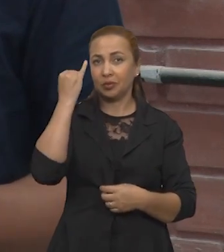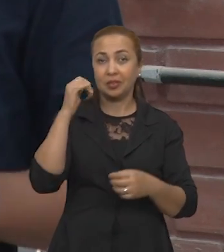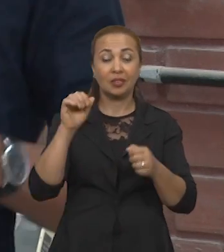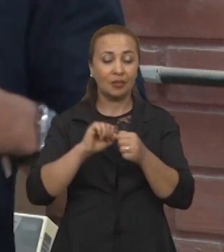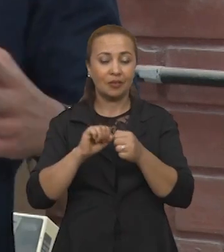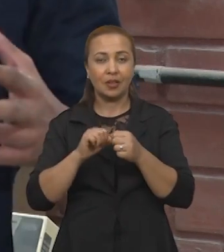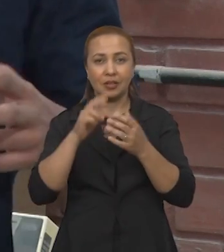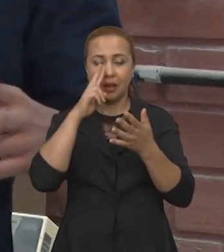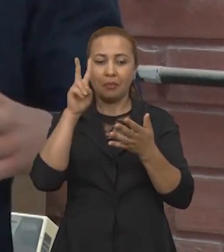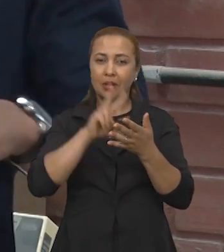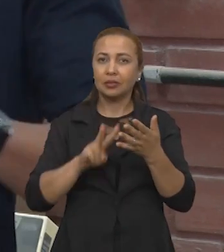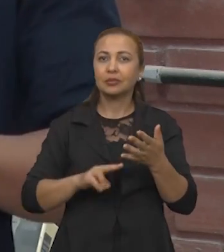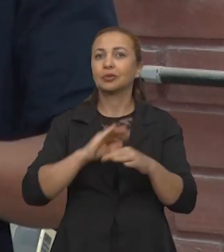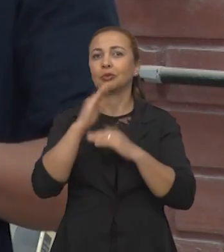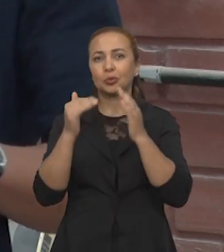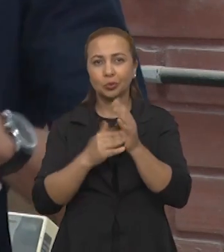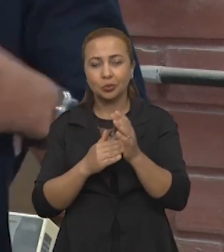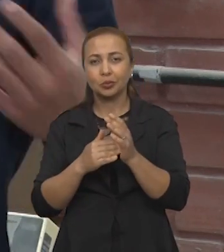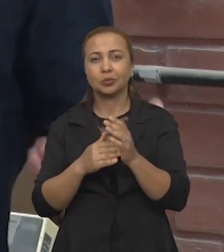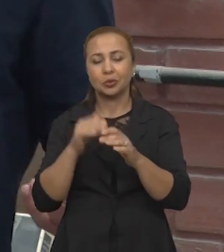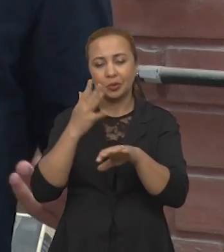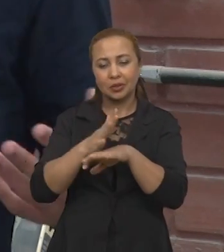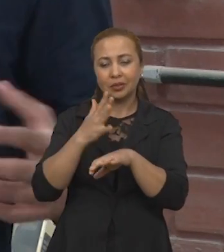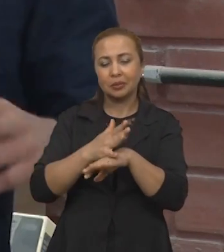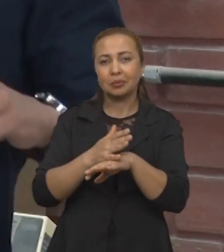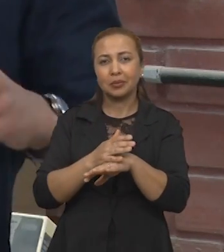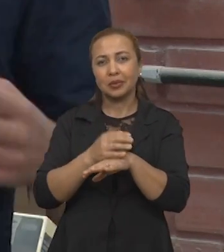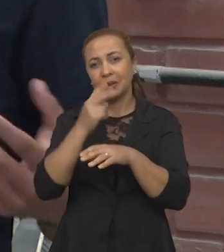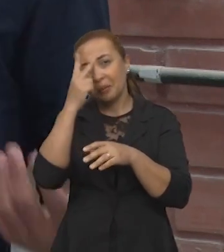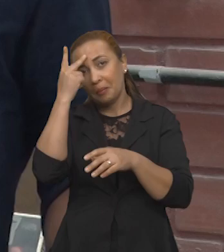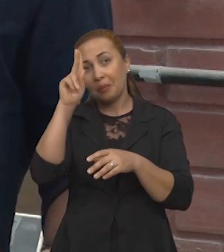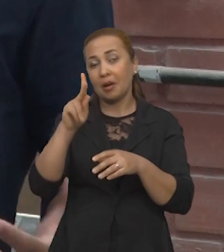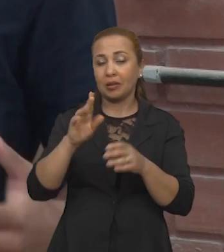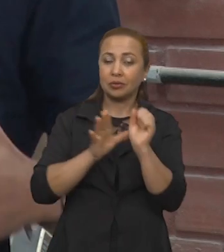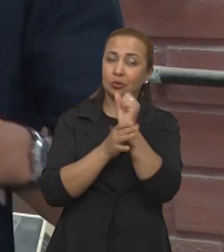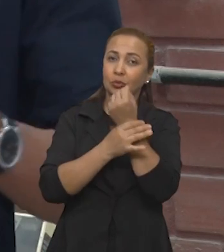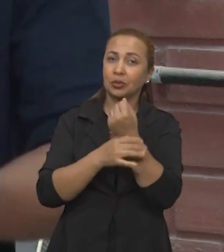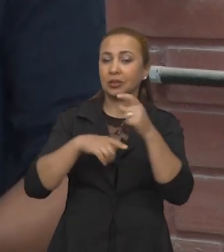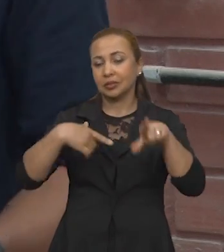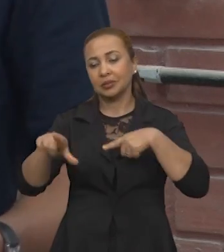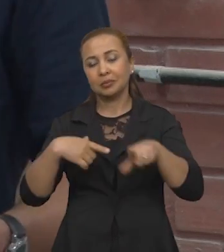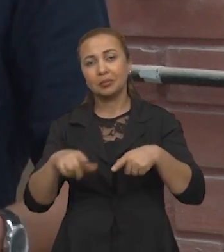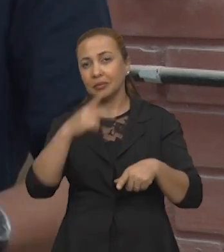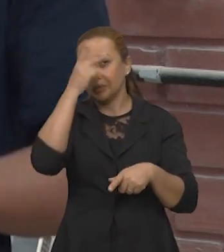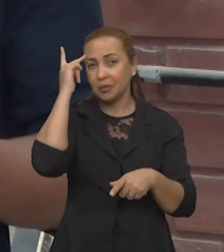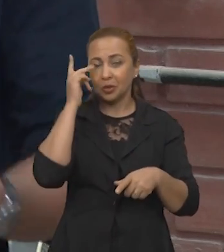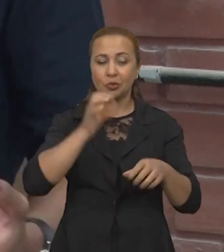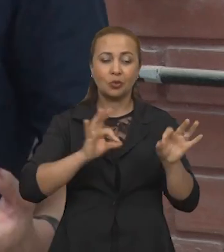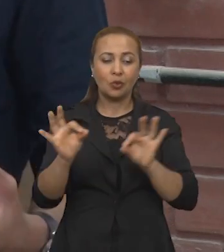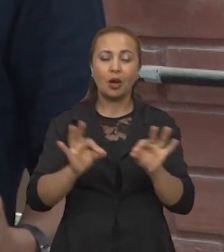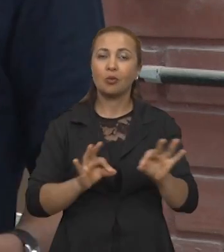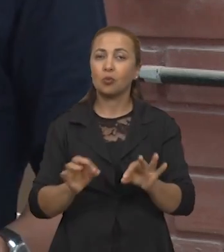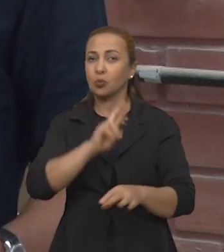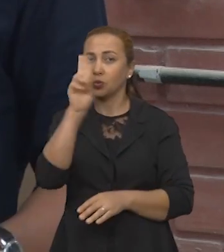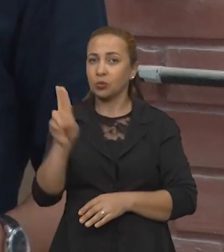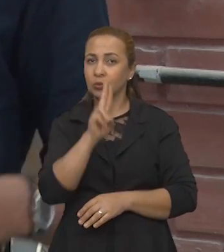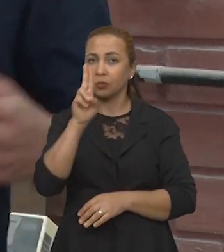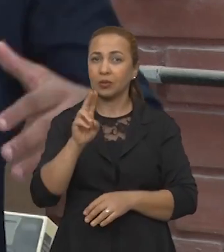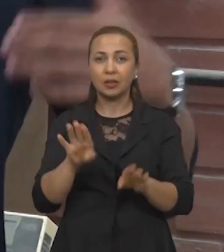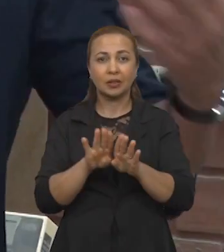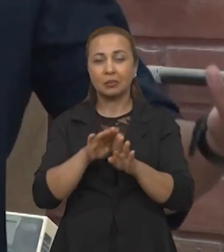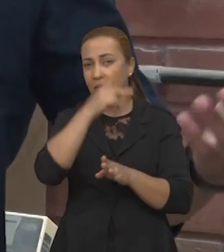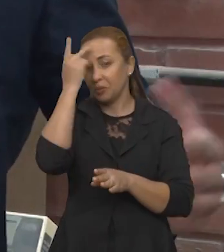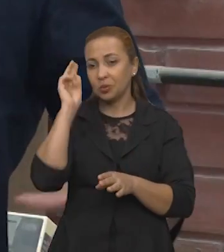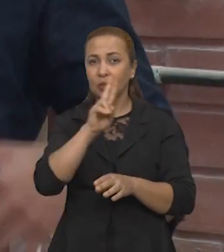importante, então a gente vai fazer uma análise já com os ensaios físicos, fazendo analogia para a segurança do trabalho, o trabalhador que vai manusear,